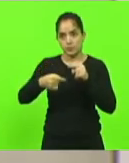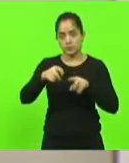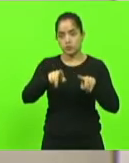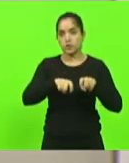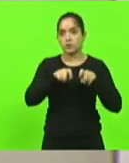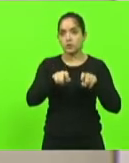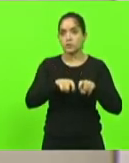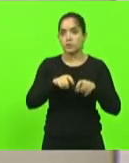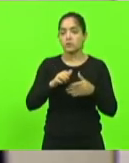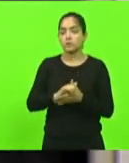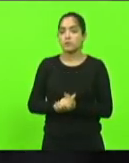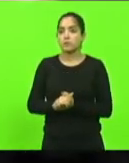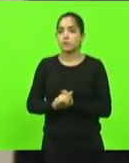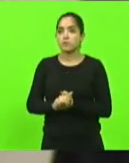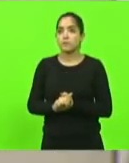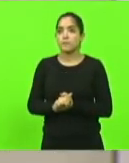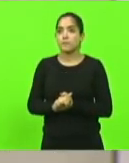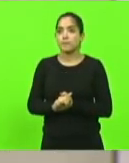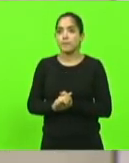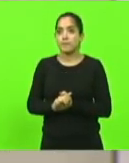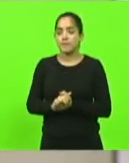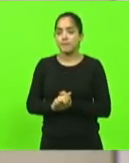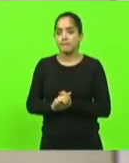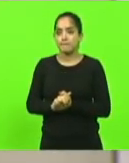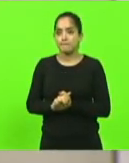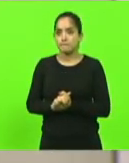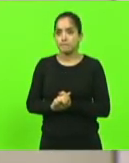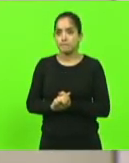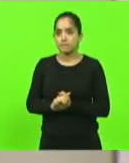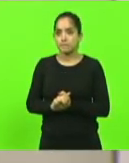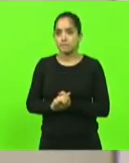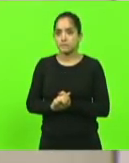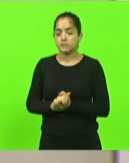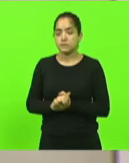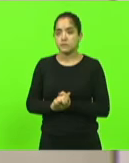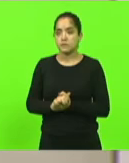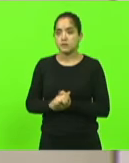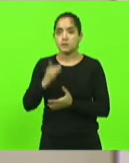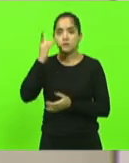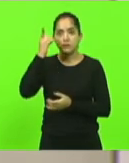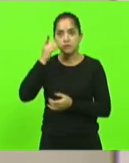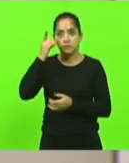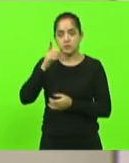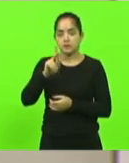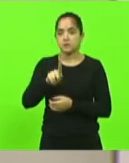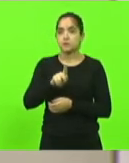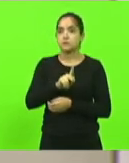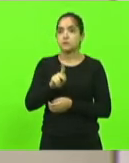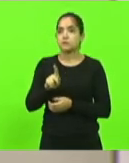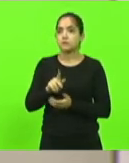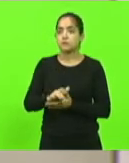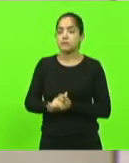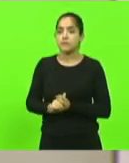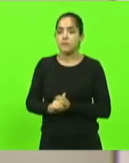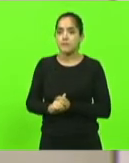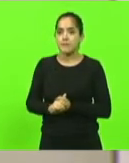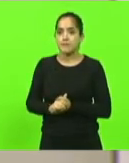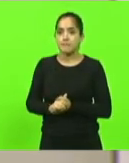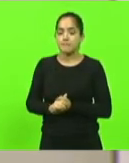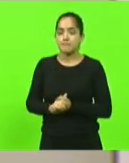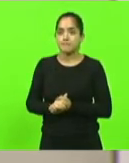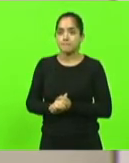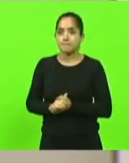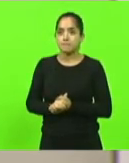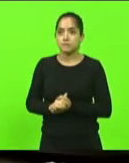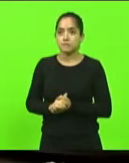Em discussão. Senhor presidente. Com a palavra o autor deputado Padre Pedro Baldeceira. Apenas